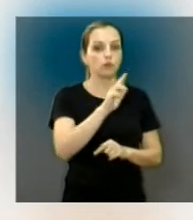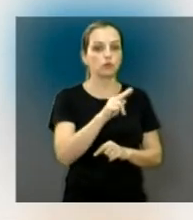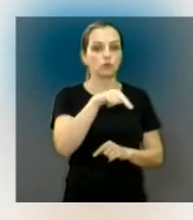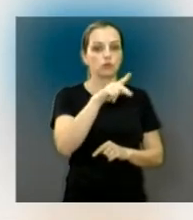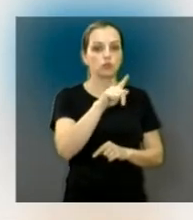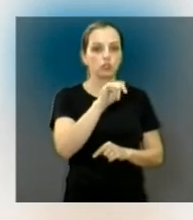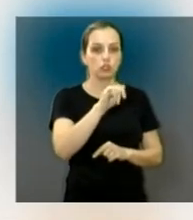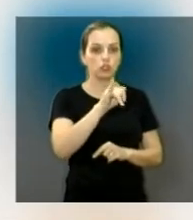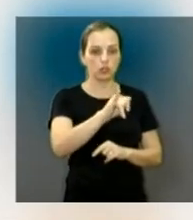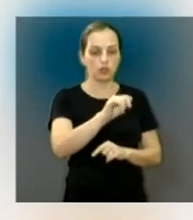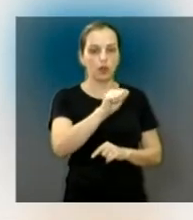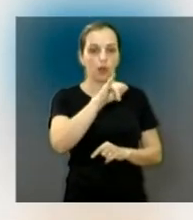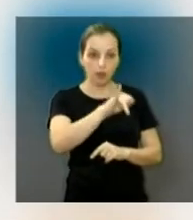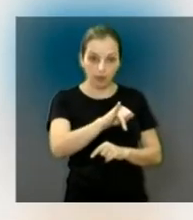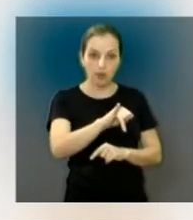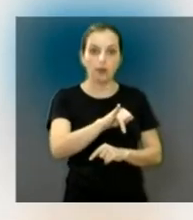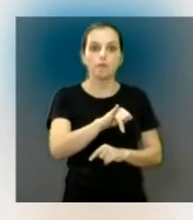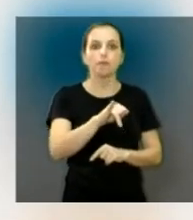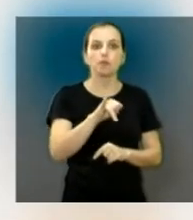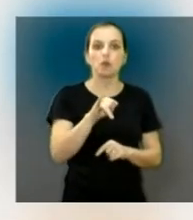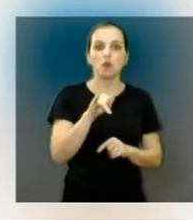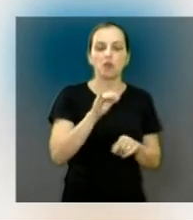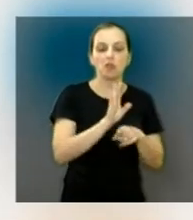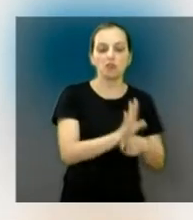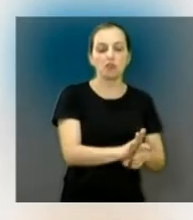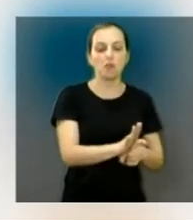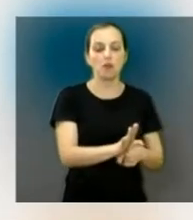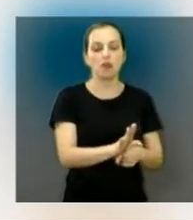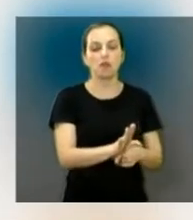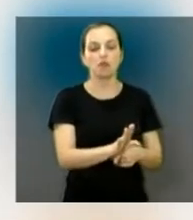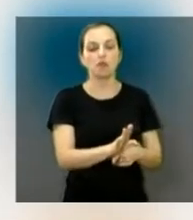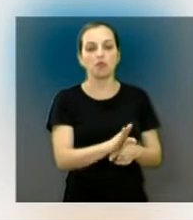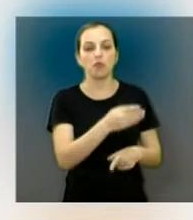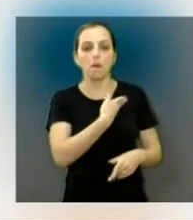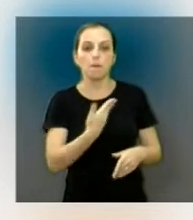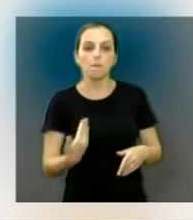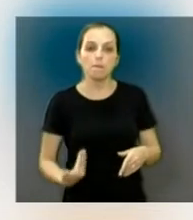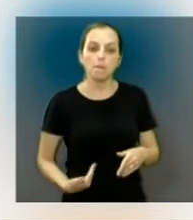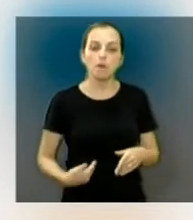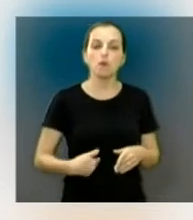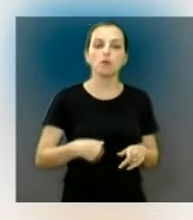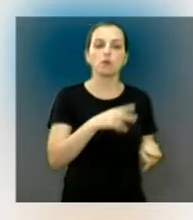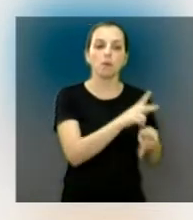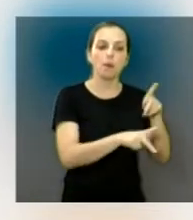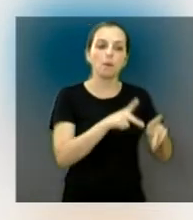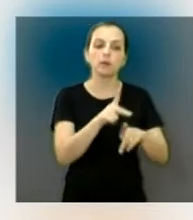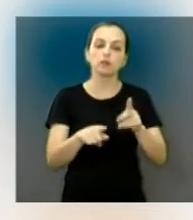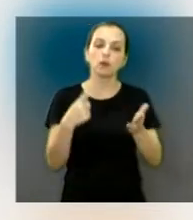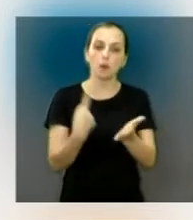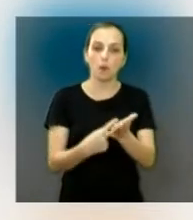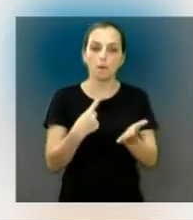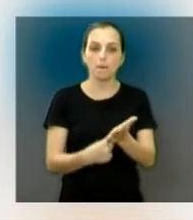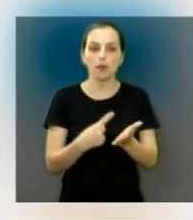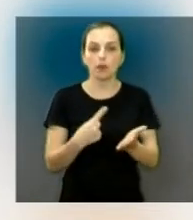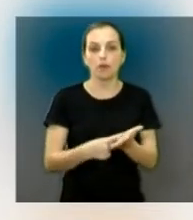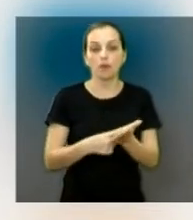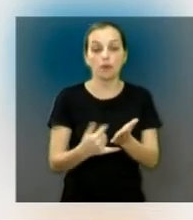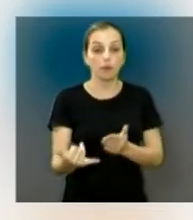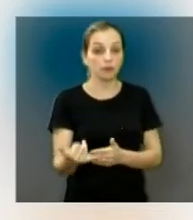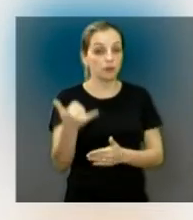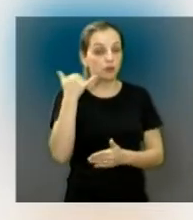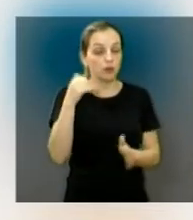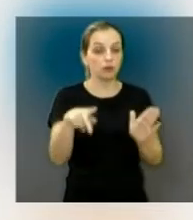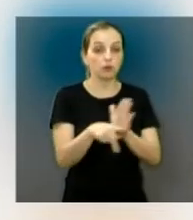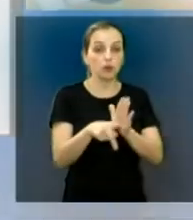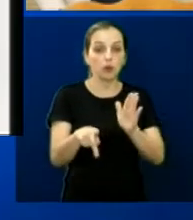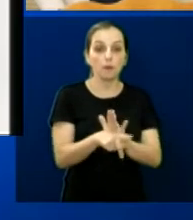70 serviços públicos para a população, que agora pode fazer solicitações e agendamentos direto de celular, smartphone ou tablet.